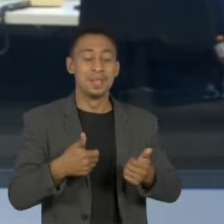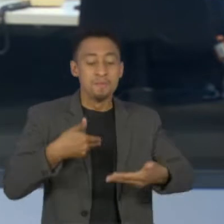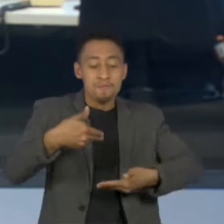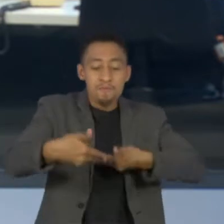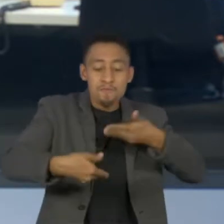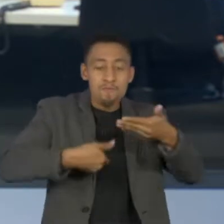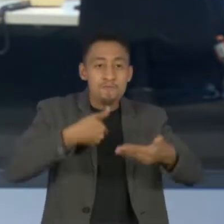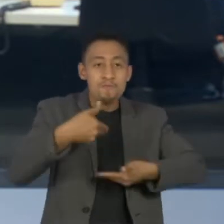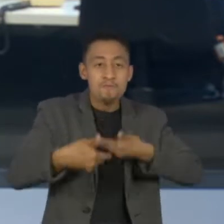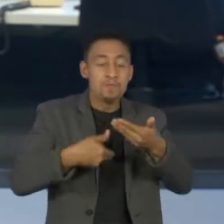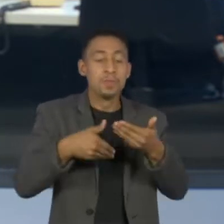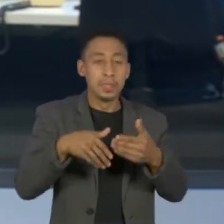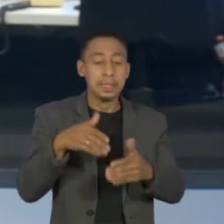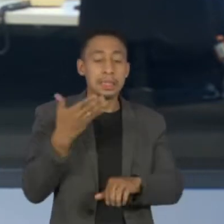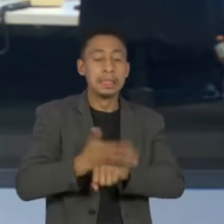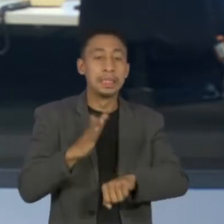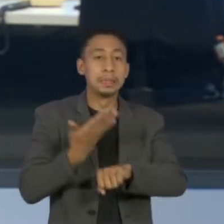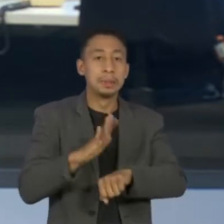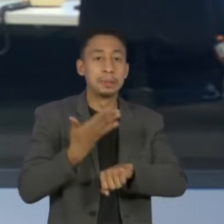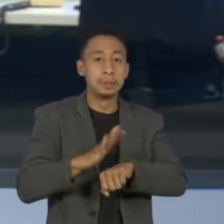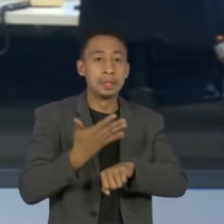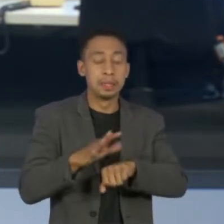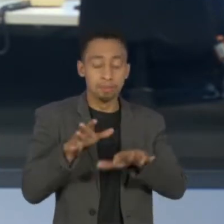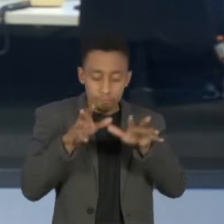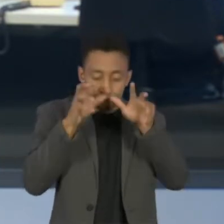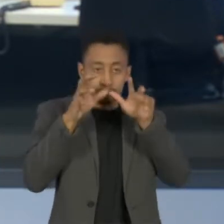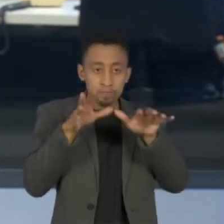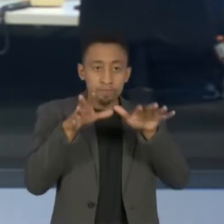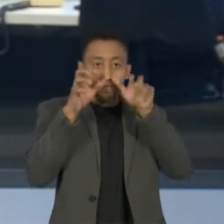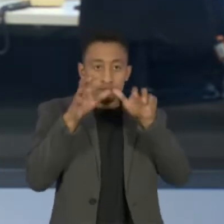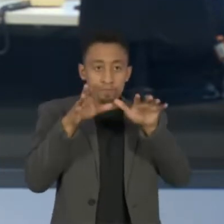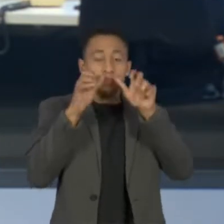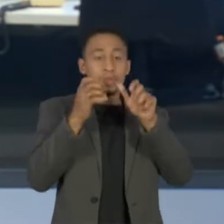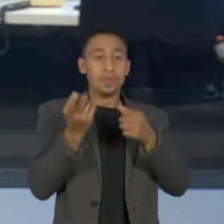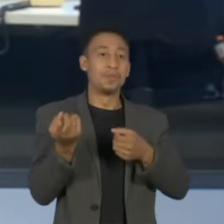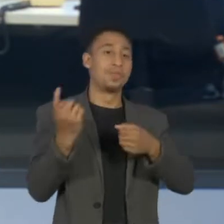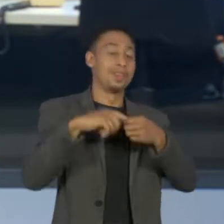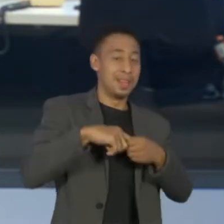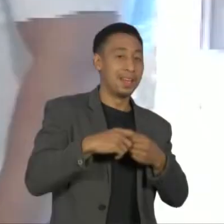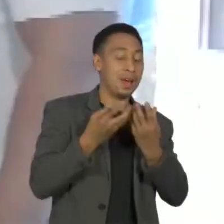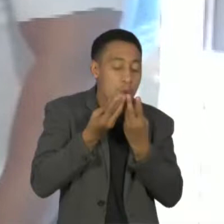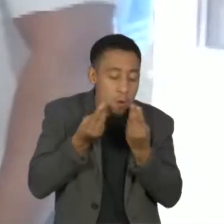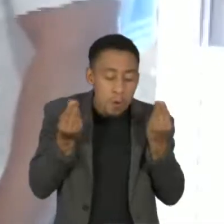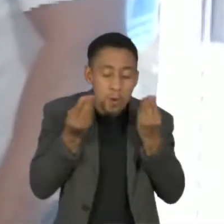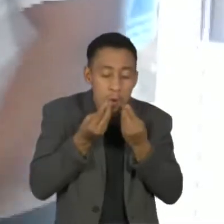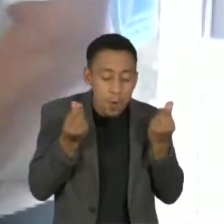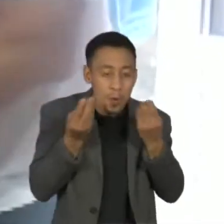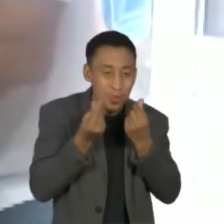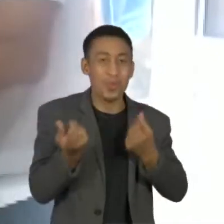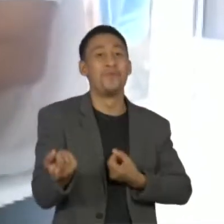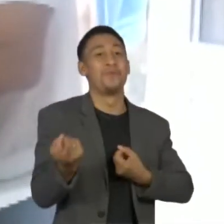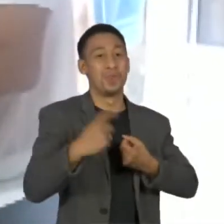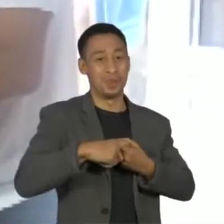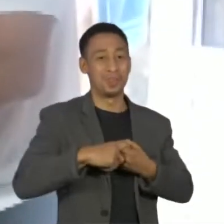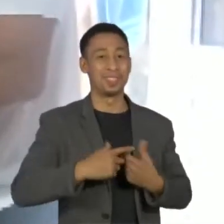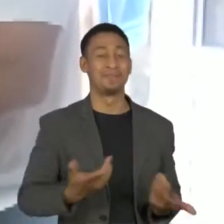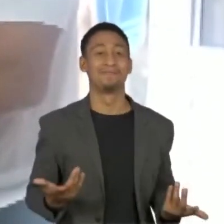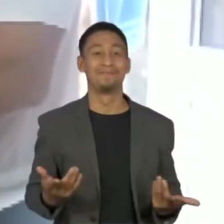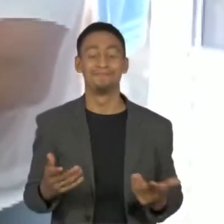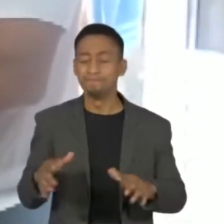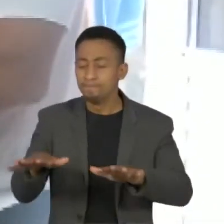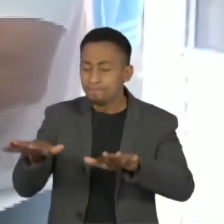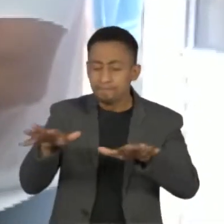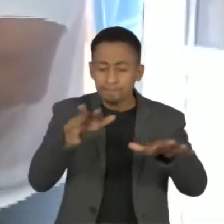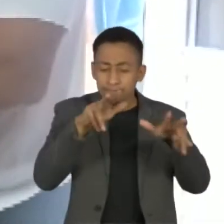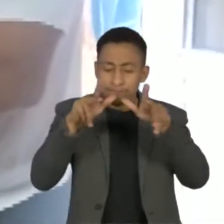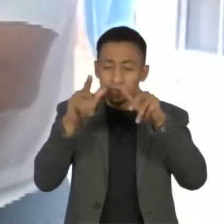treinamento olfativo tem ajudado essas pessoas a voltarem a sentir cheiro e gosto novamente. Sentir o cheiro e